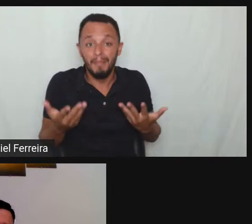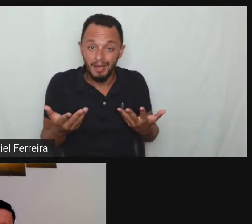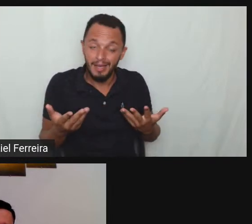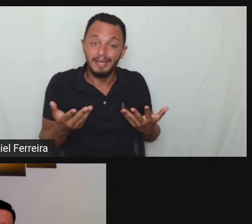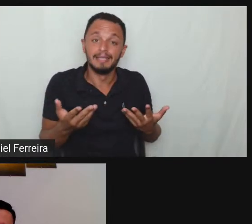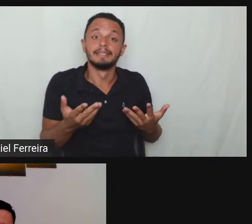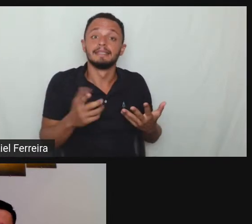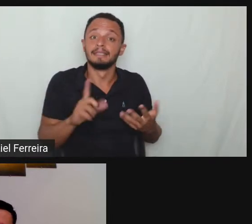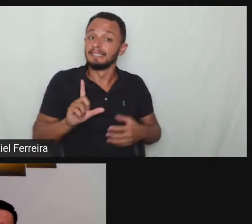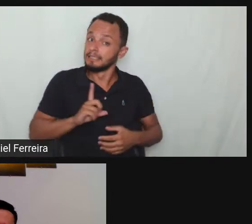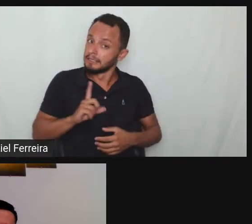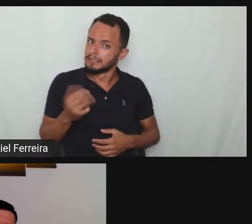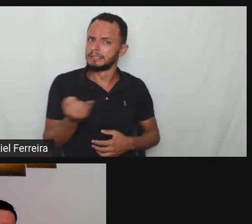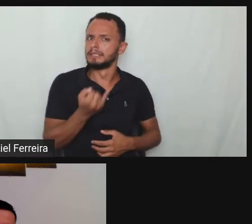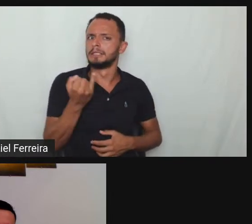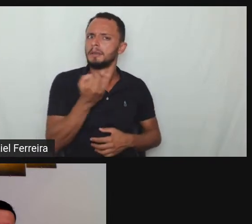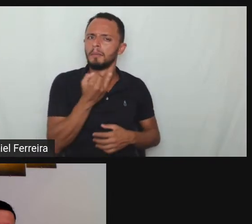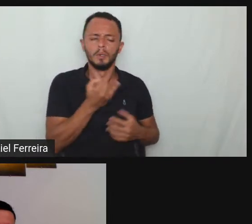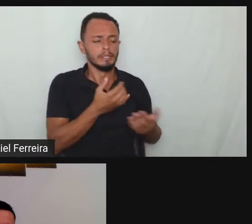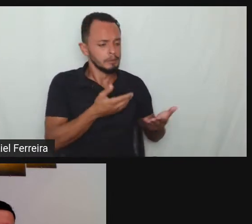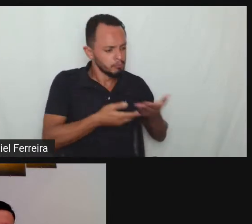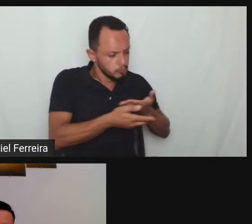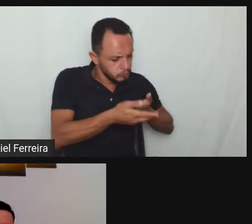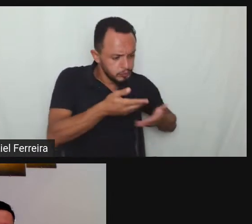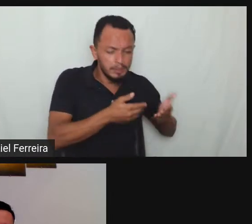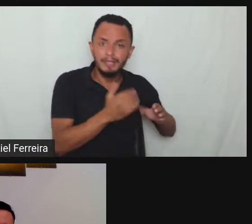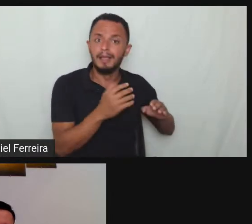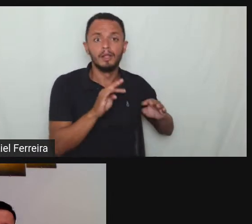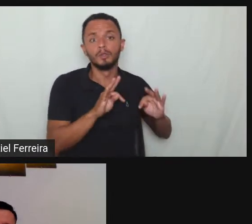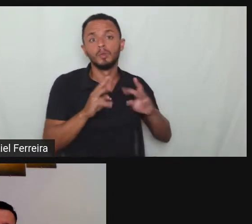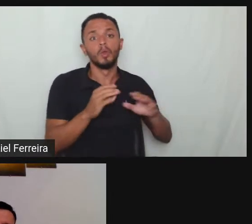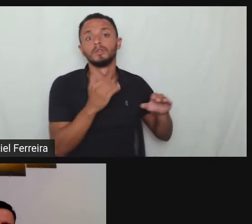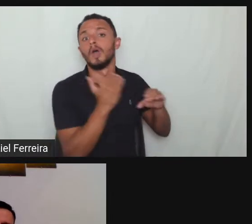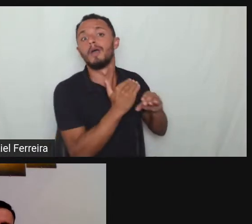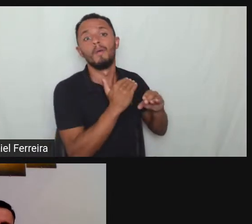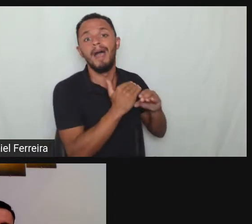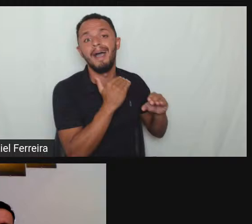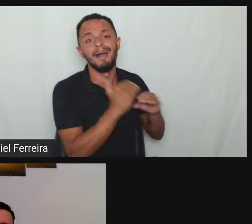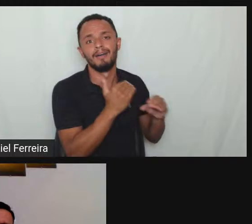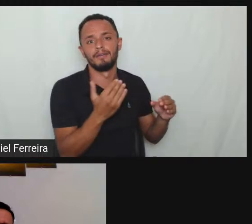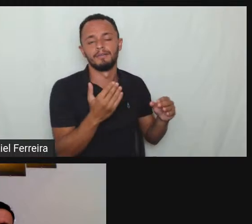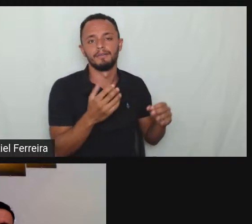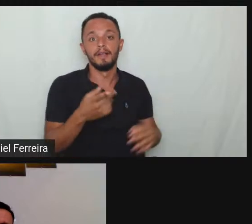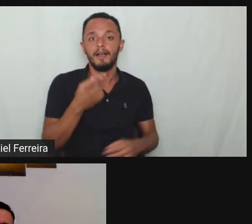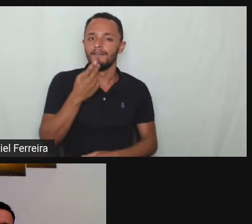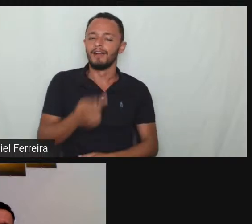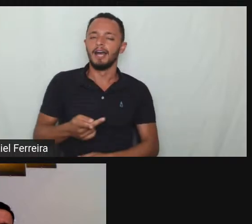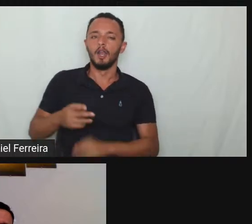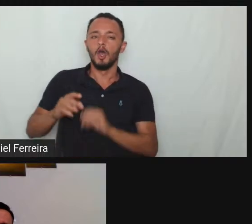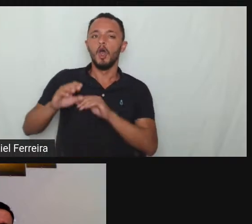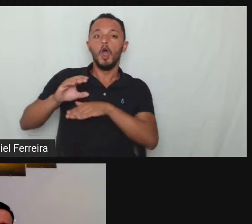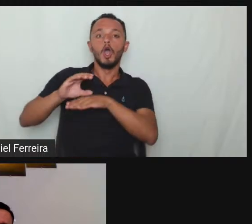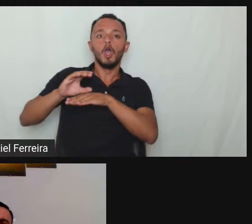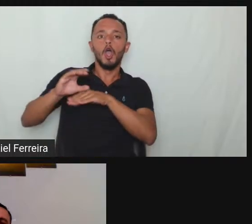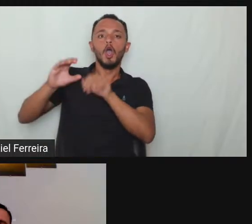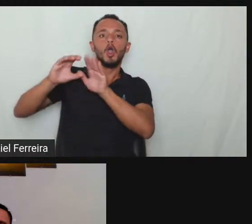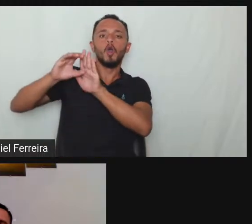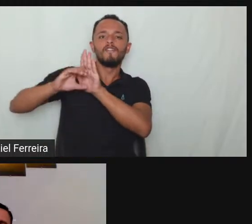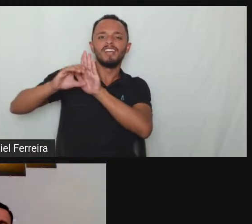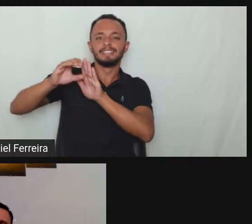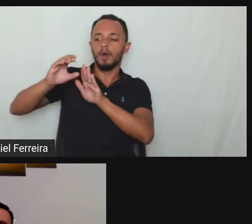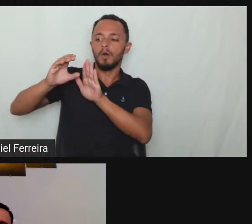todos se tratados da mesma maneira eu brinco nesse a convenção da onda ela fosse seguida a risca incorporada como valor